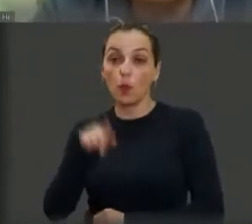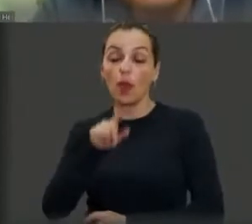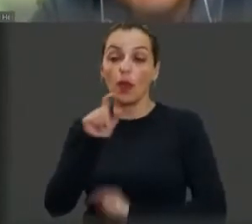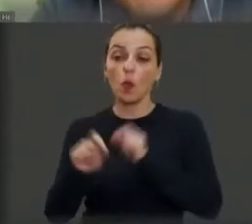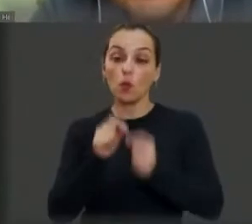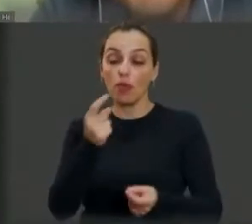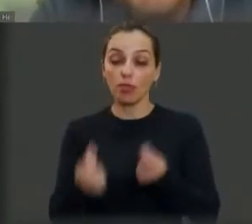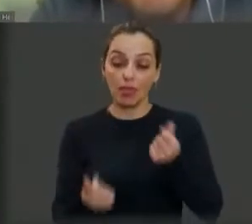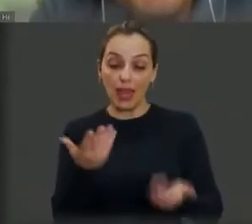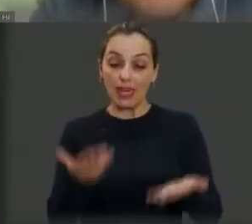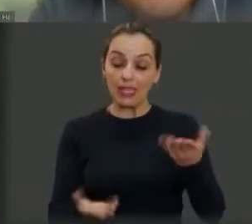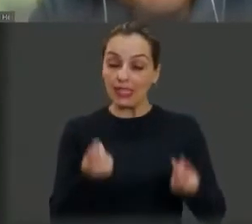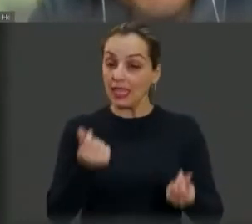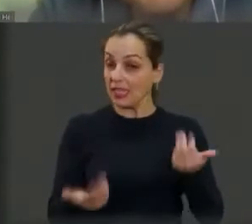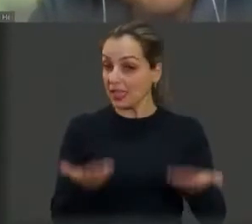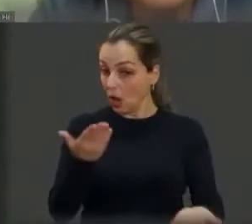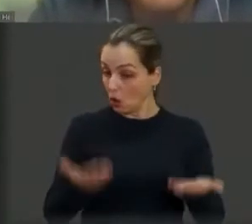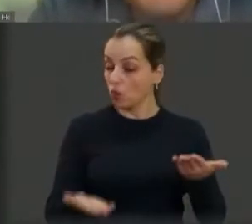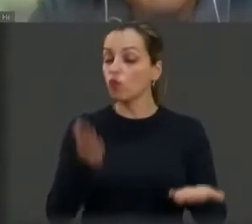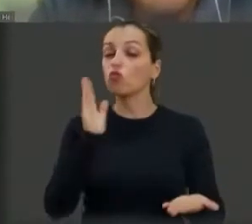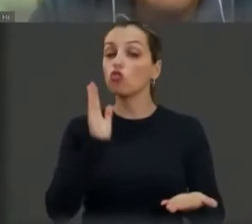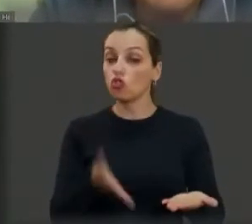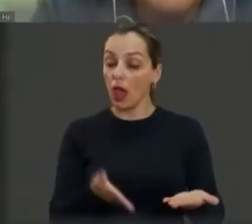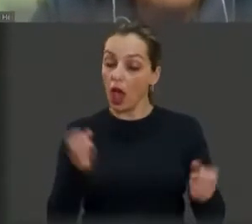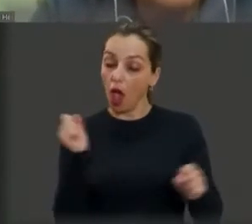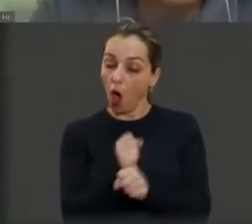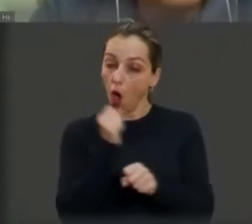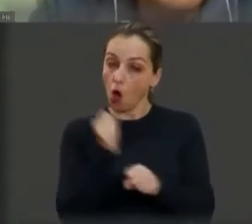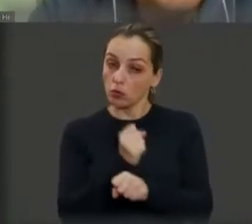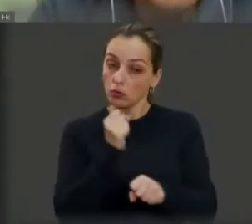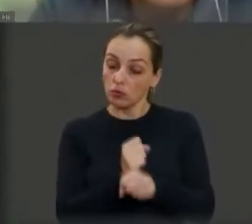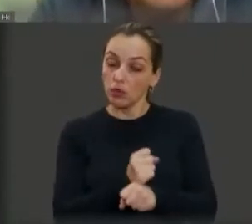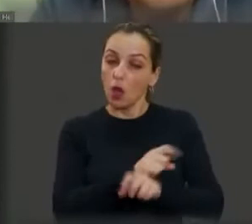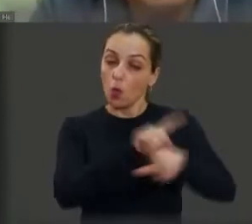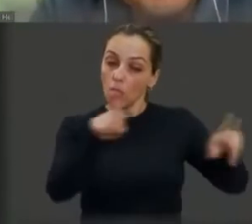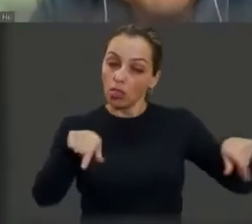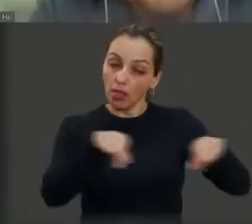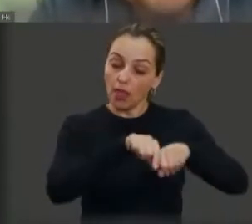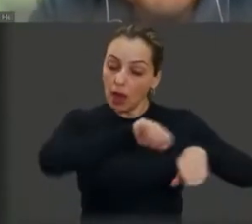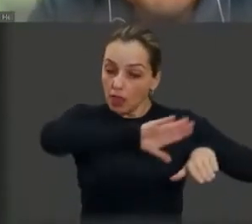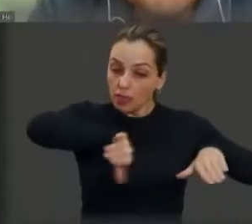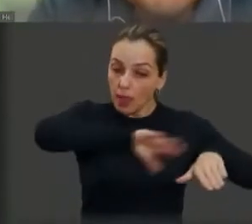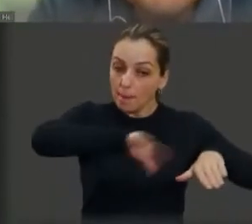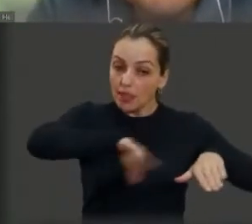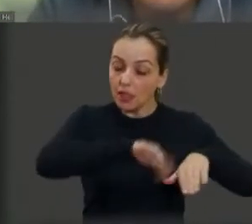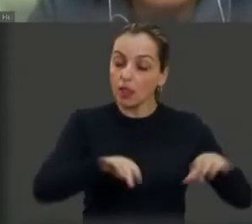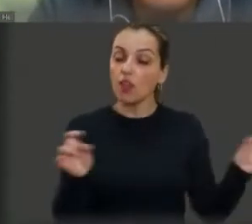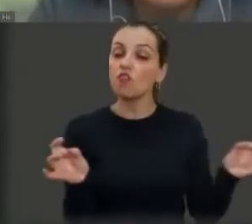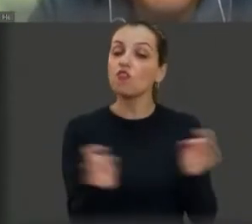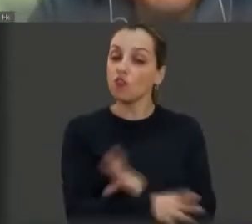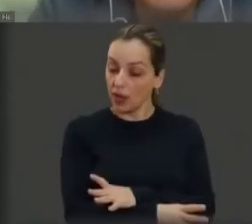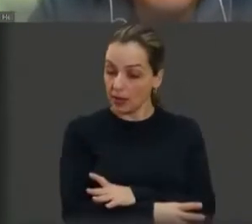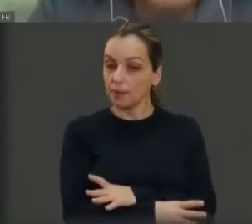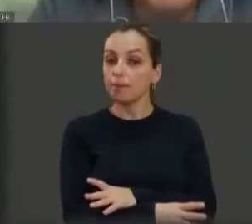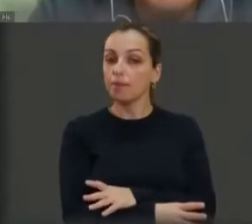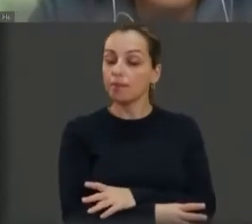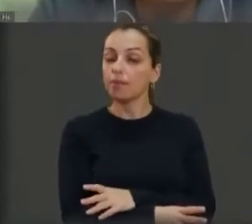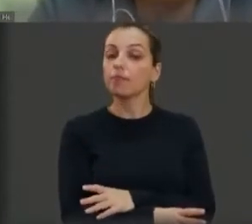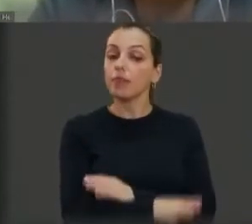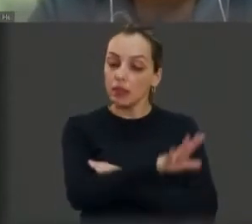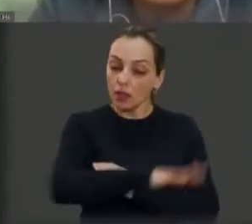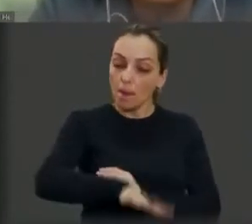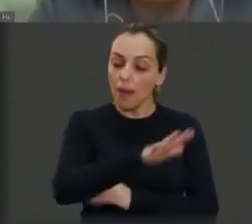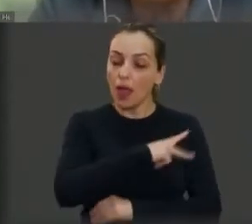licitação orçamentária para a conclusão da obra no local, assim poder devolver esse espaço público tão